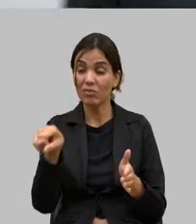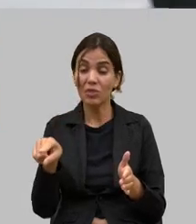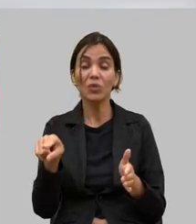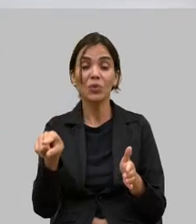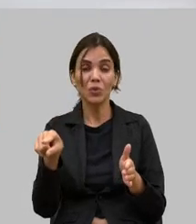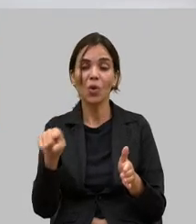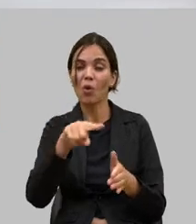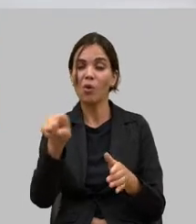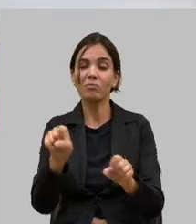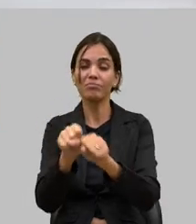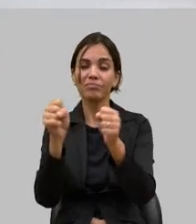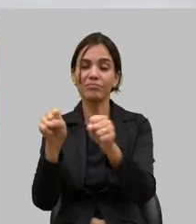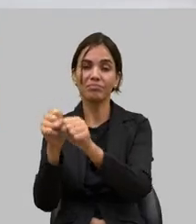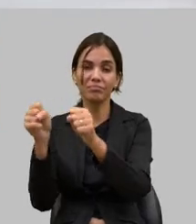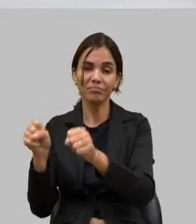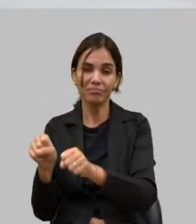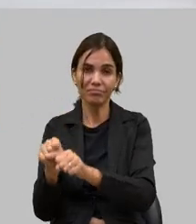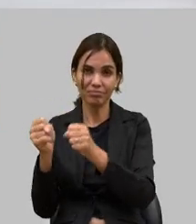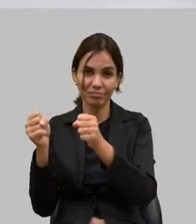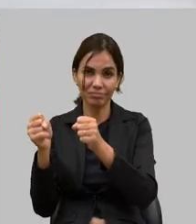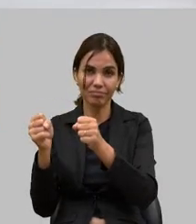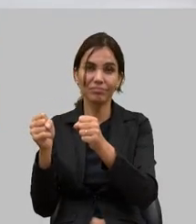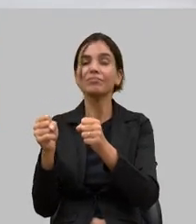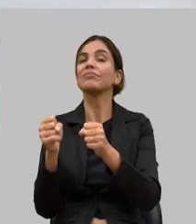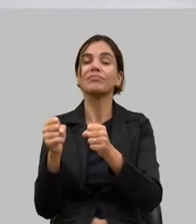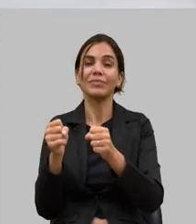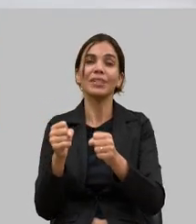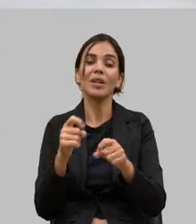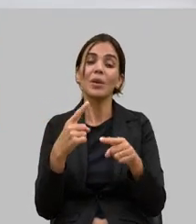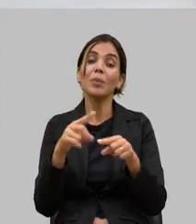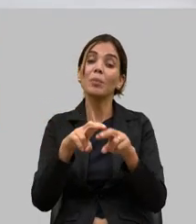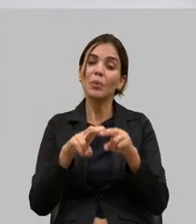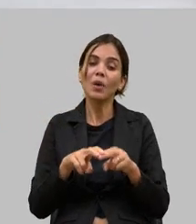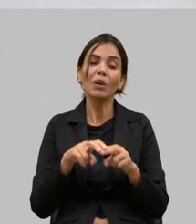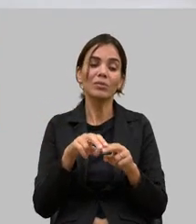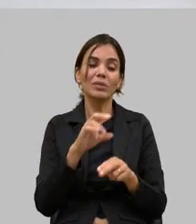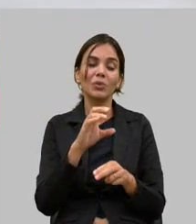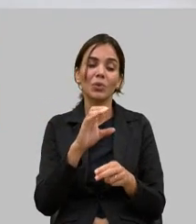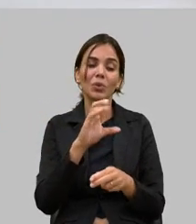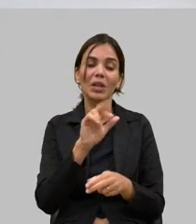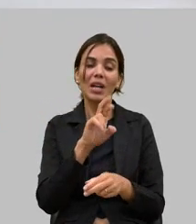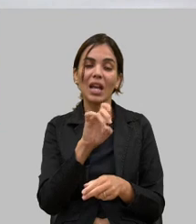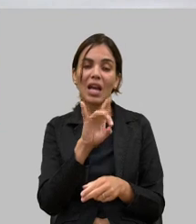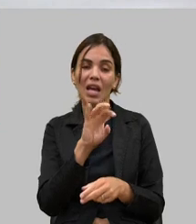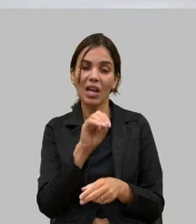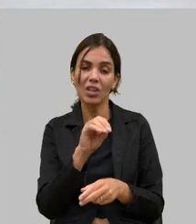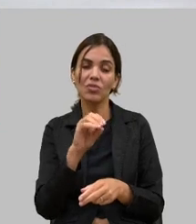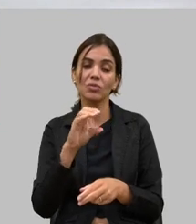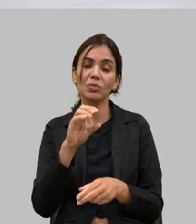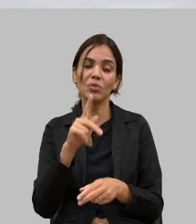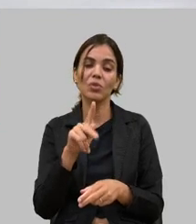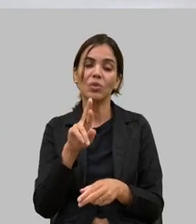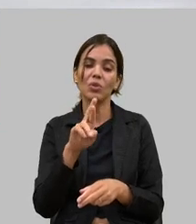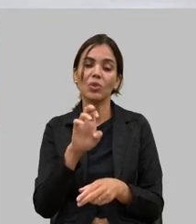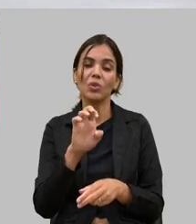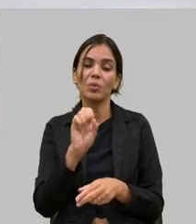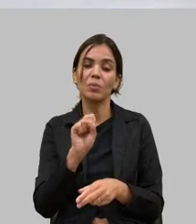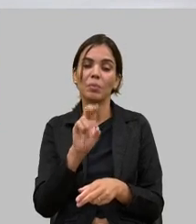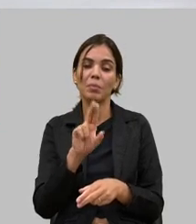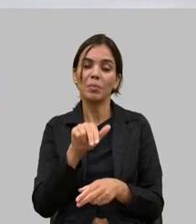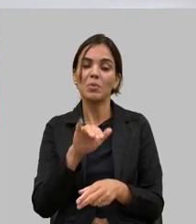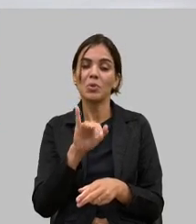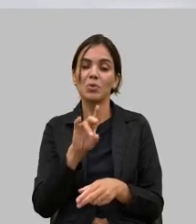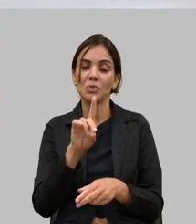presumido e dos 2,5% que compõem o conselente então uma série de fatores o produtor melhorar a sua gestão hoje tem